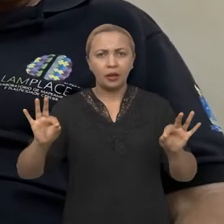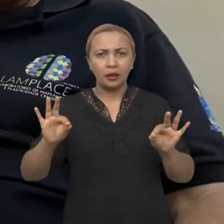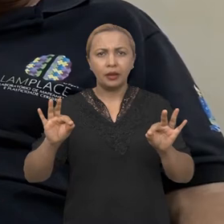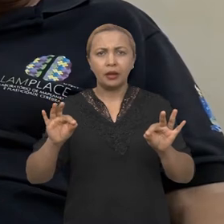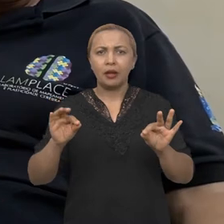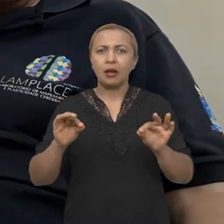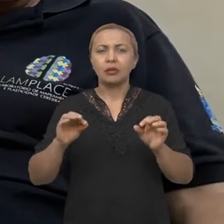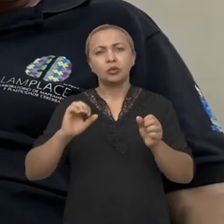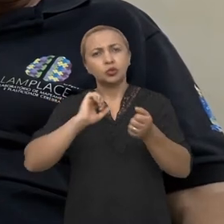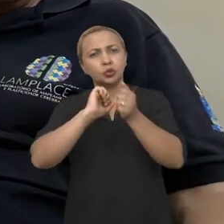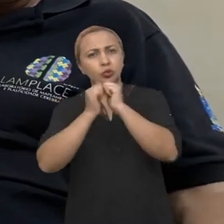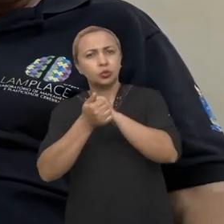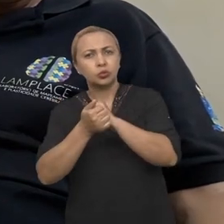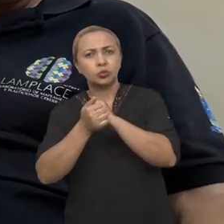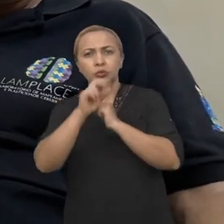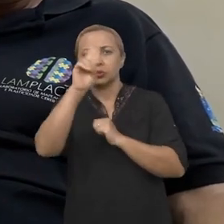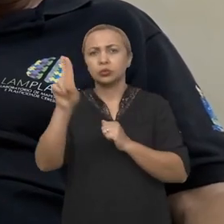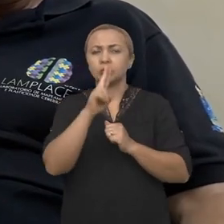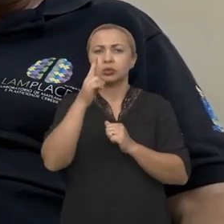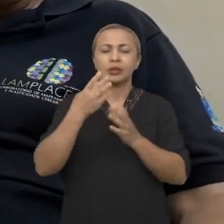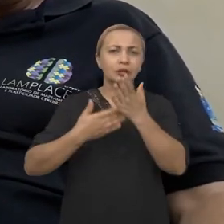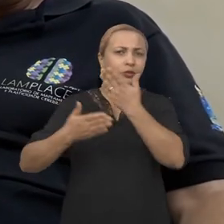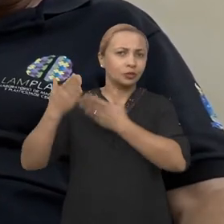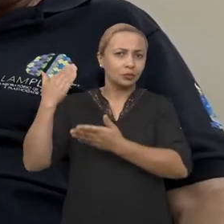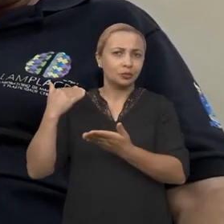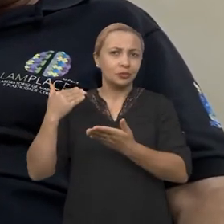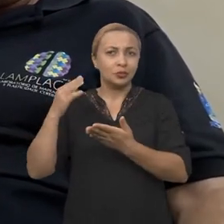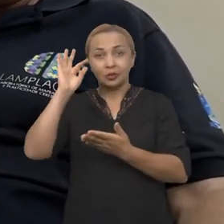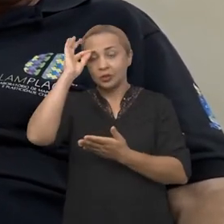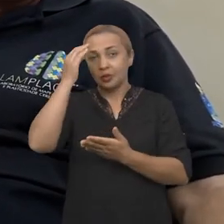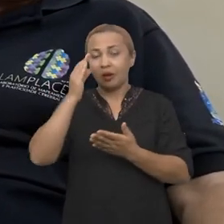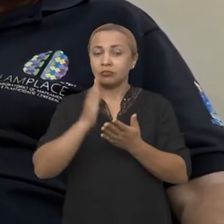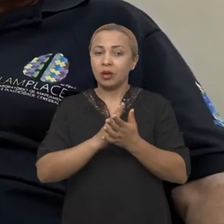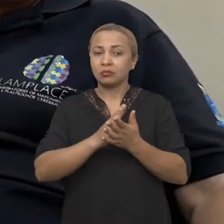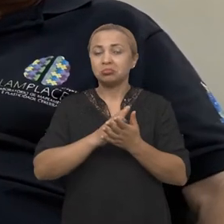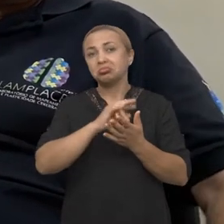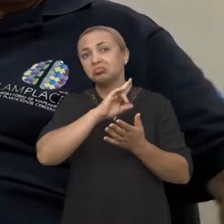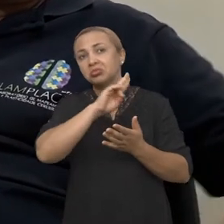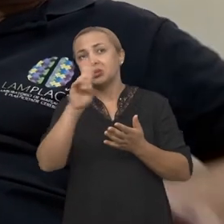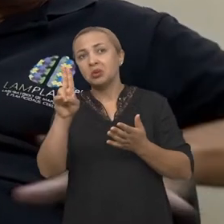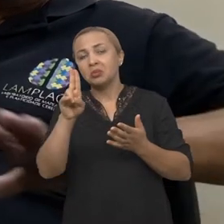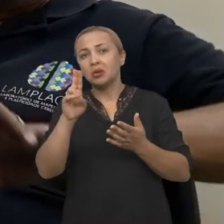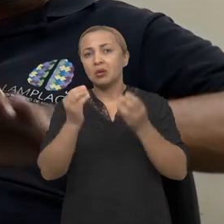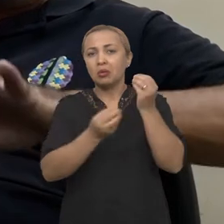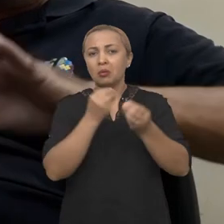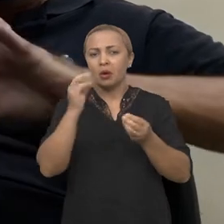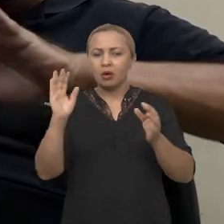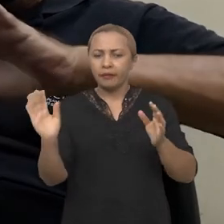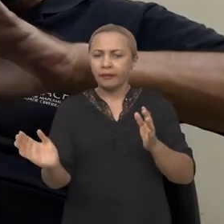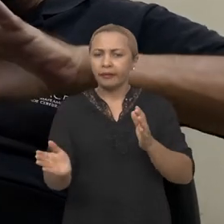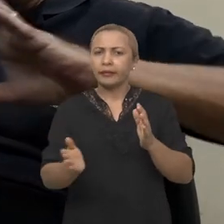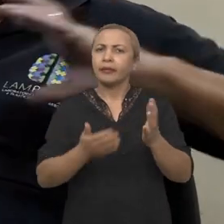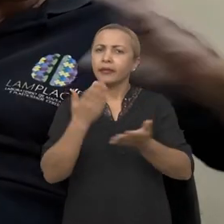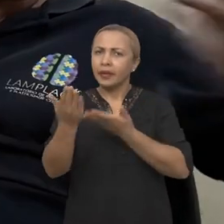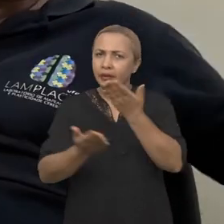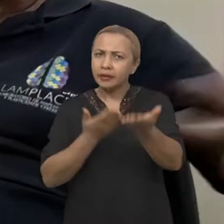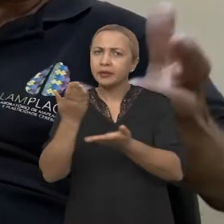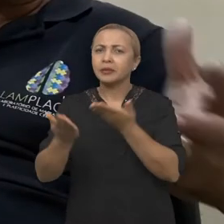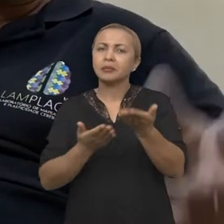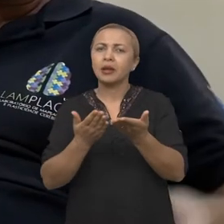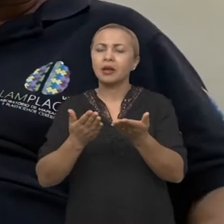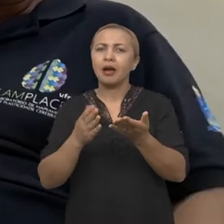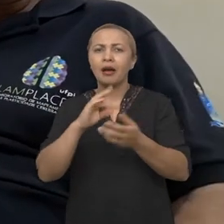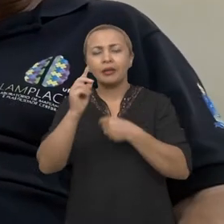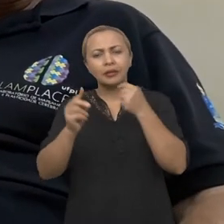utilizados antigamente só e foi classificada como gamificação e, a partir dessa classificação,